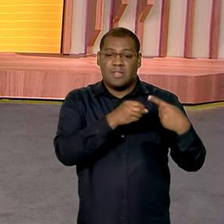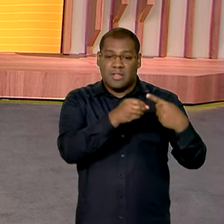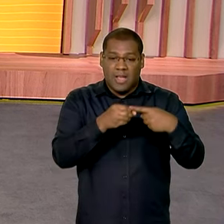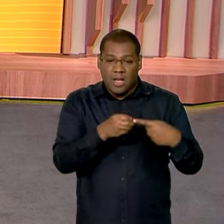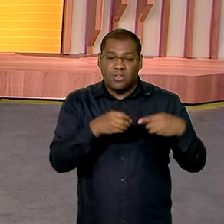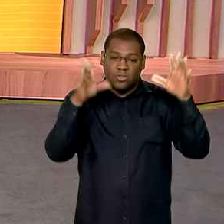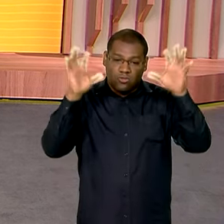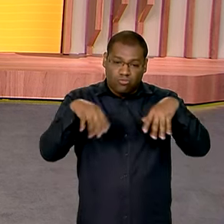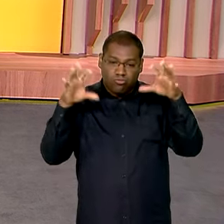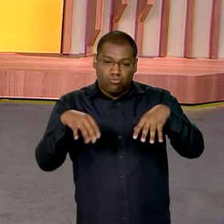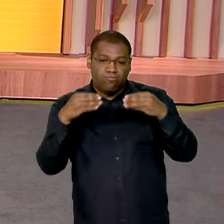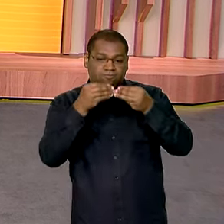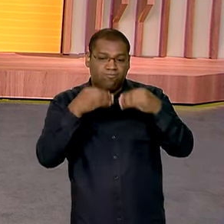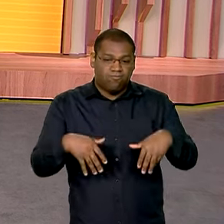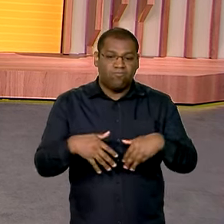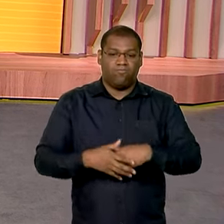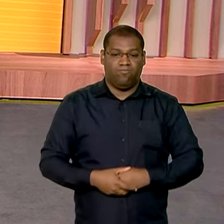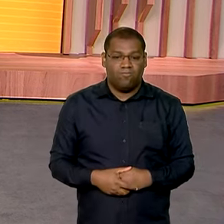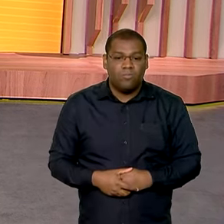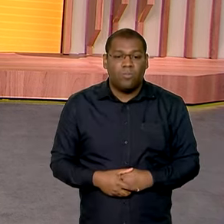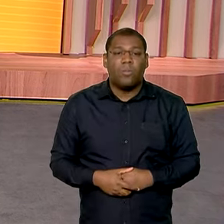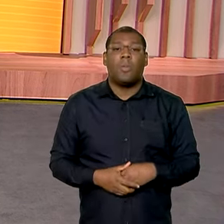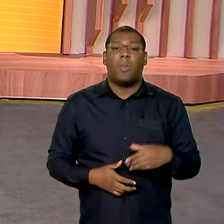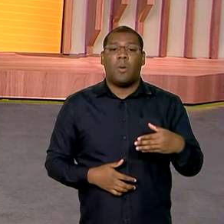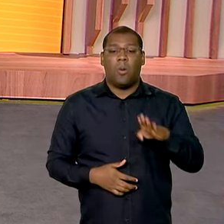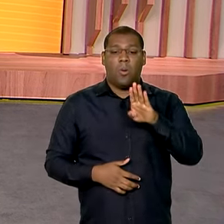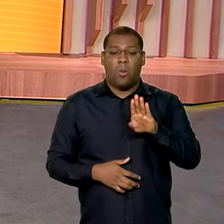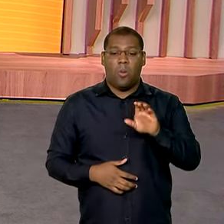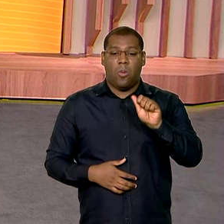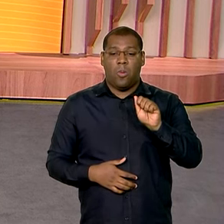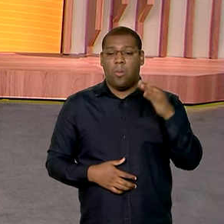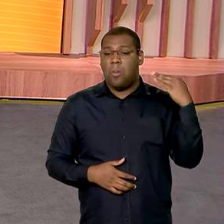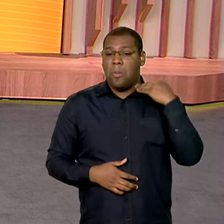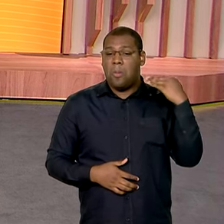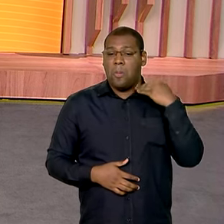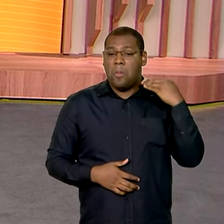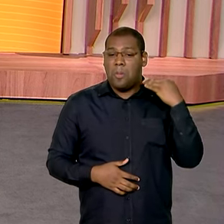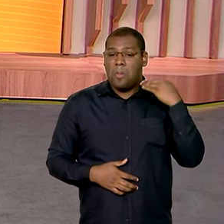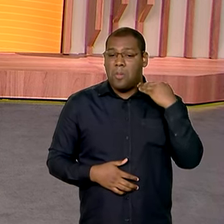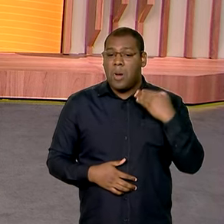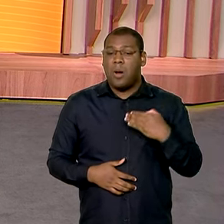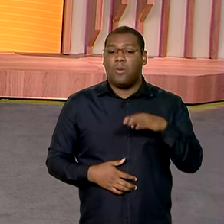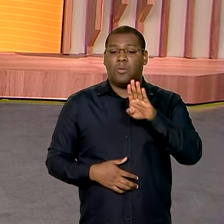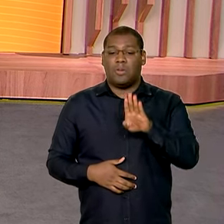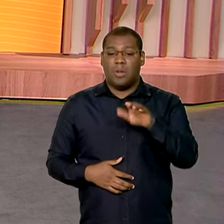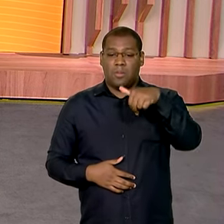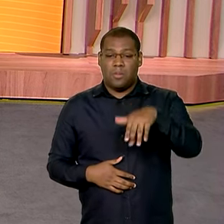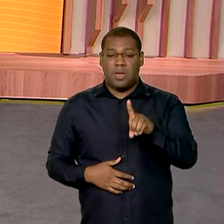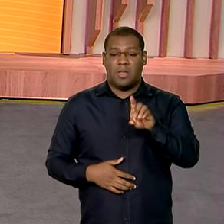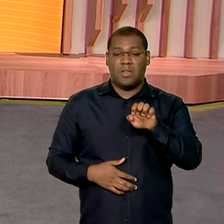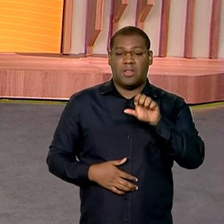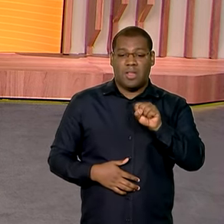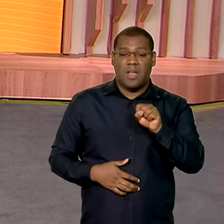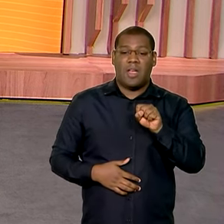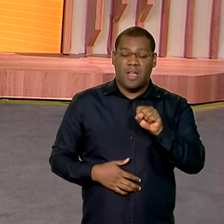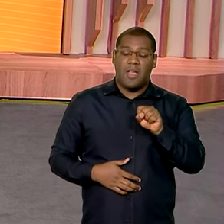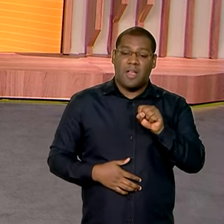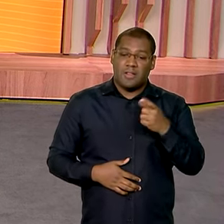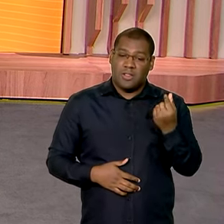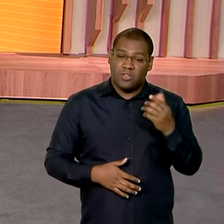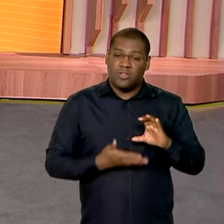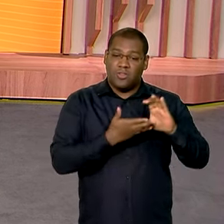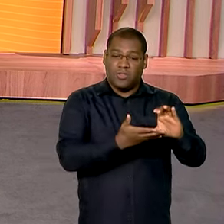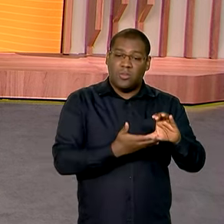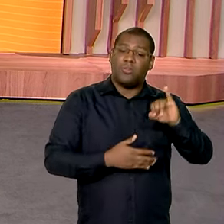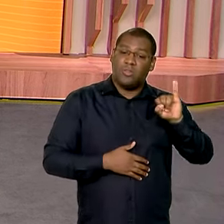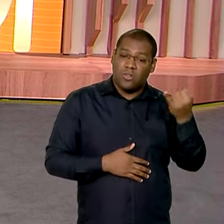recursos serão operacionalizados por meio do Banco Nacional de Desenvolvimento Econômico e Social, com juros abaixo do mercado.